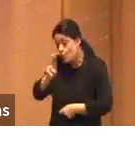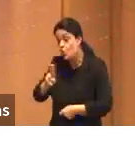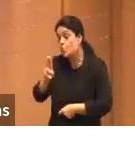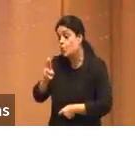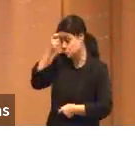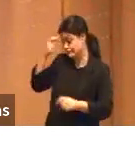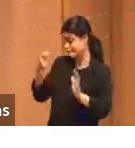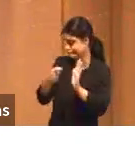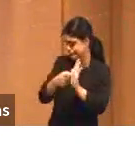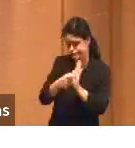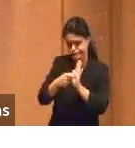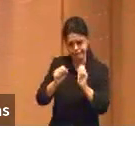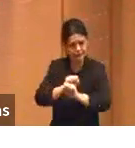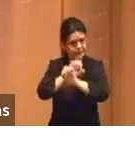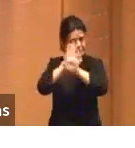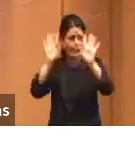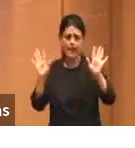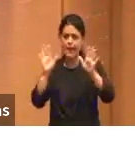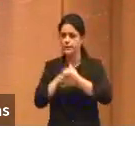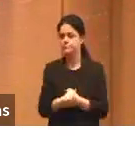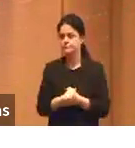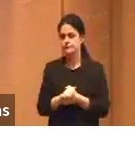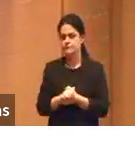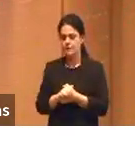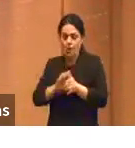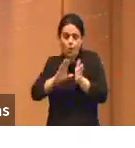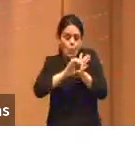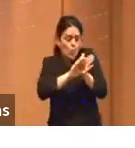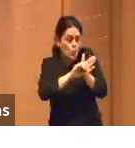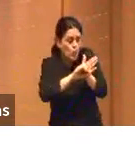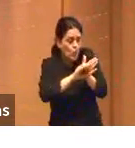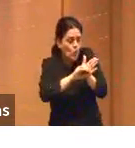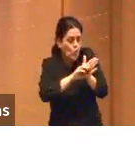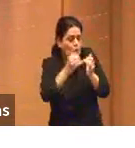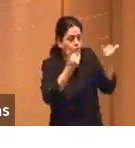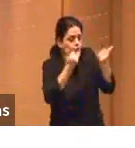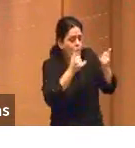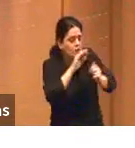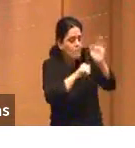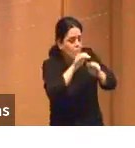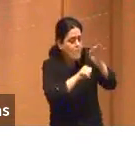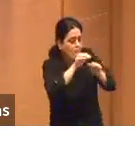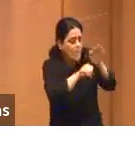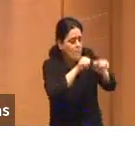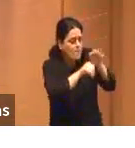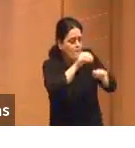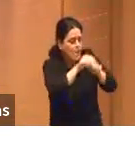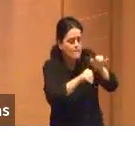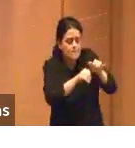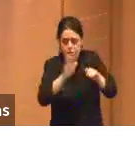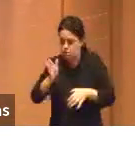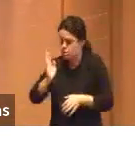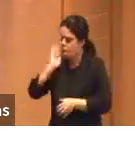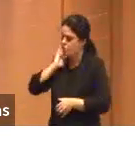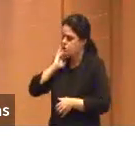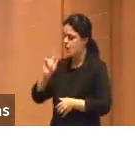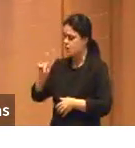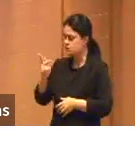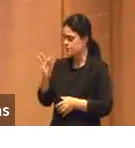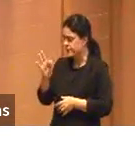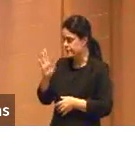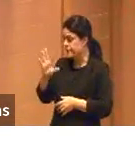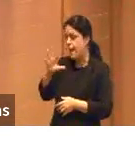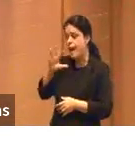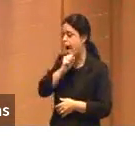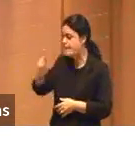aquela coisa de você caçar a informação na Google, opto por utilizar o chat GPT, pois ele me fornece respostas rápidas, diretas, me